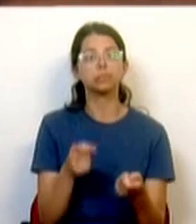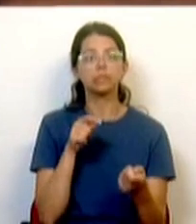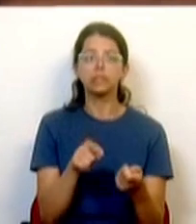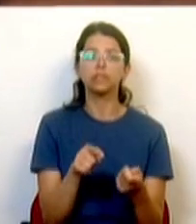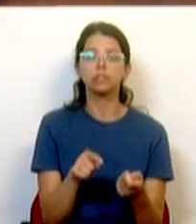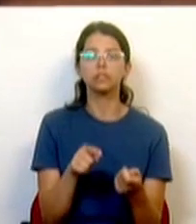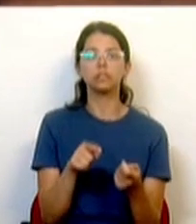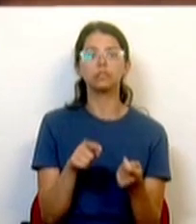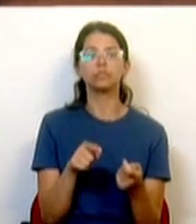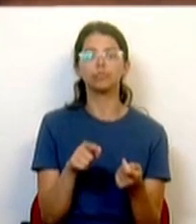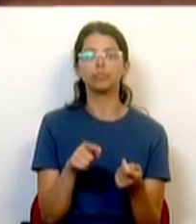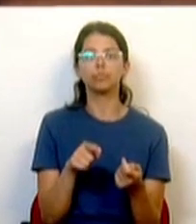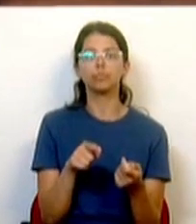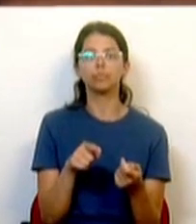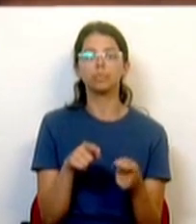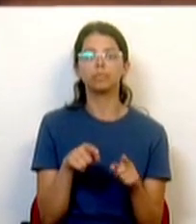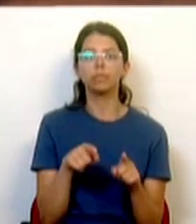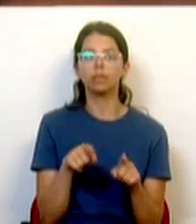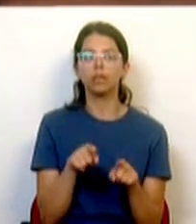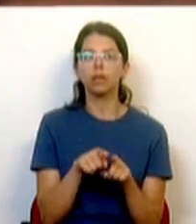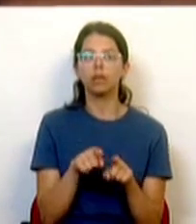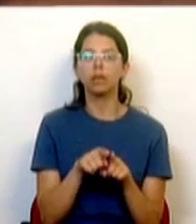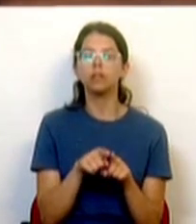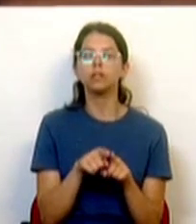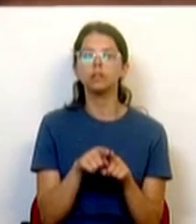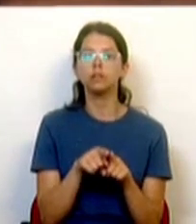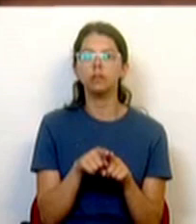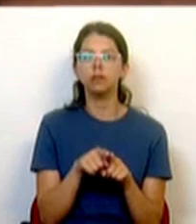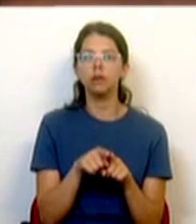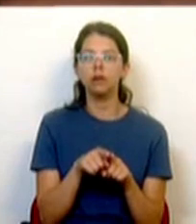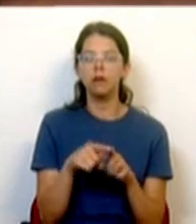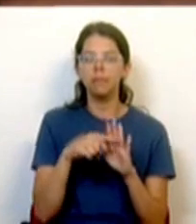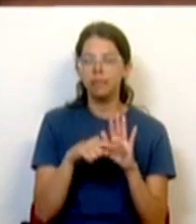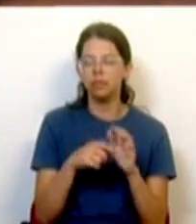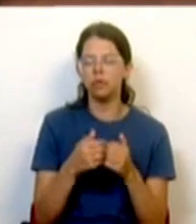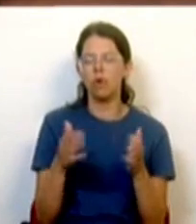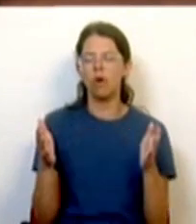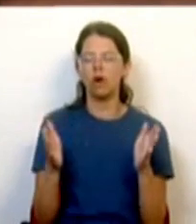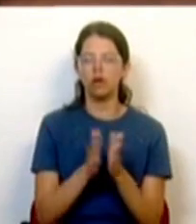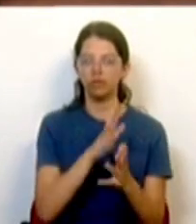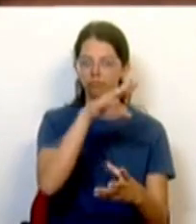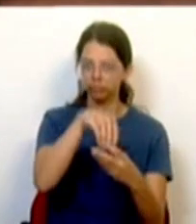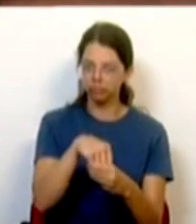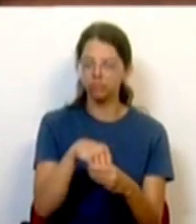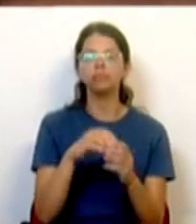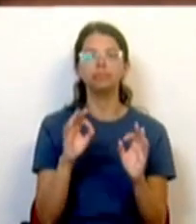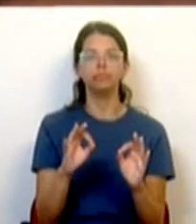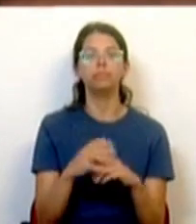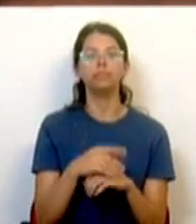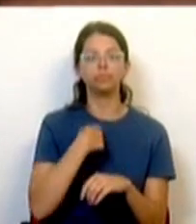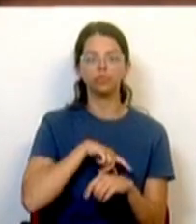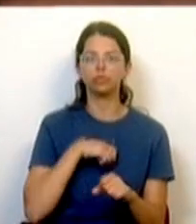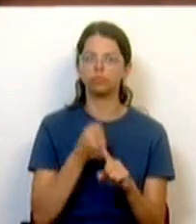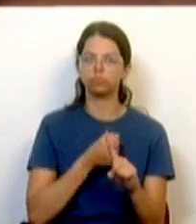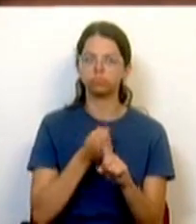investimento também transversal em todas as medidas que temos mobilizado de uma forma